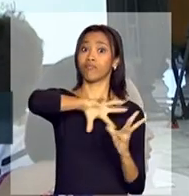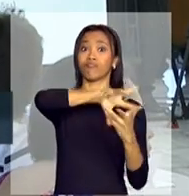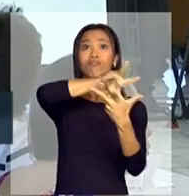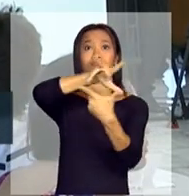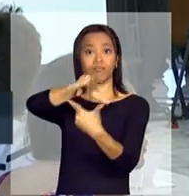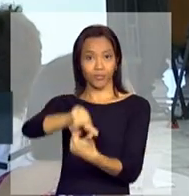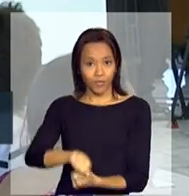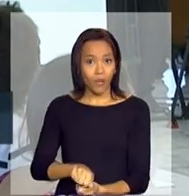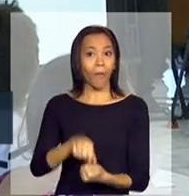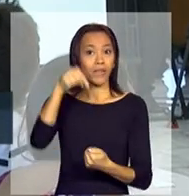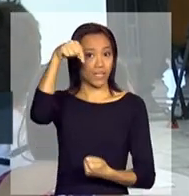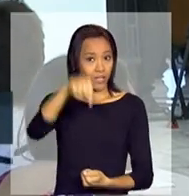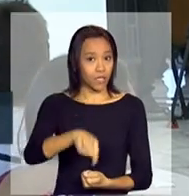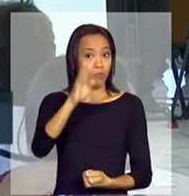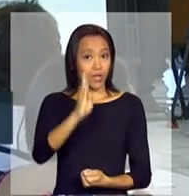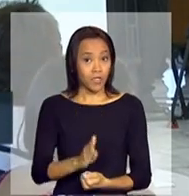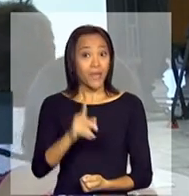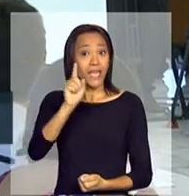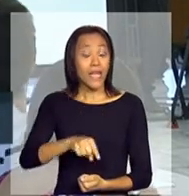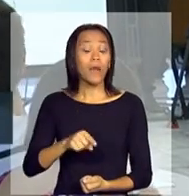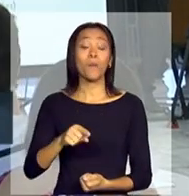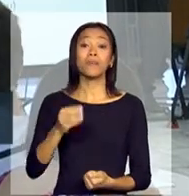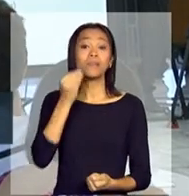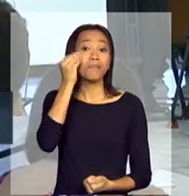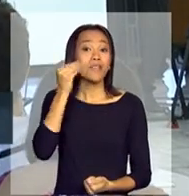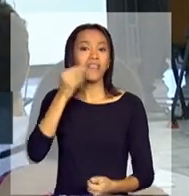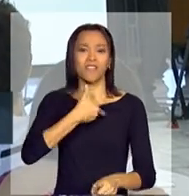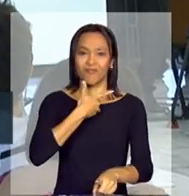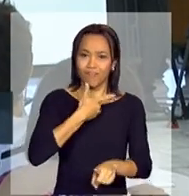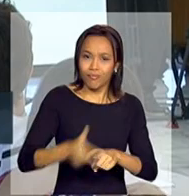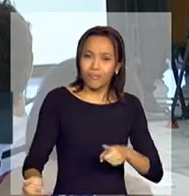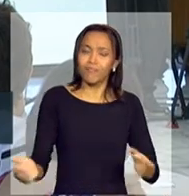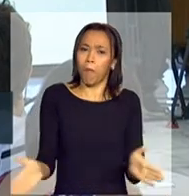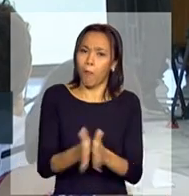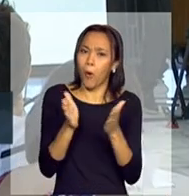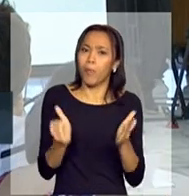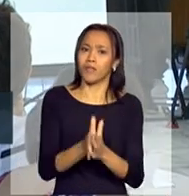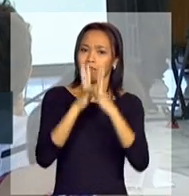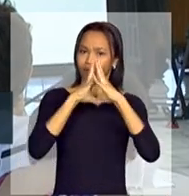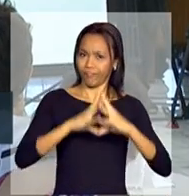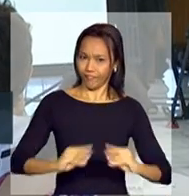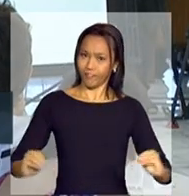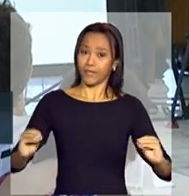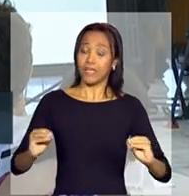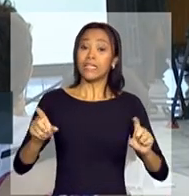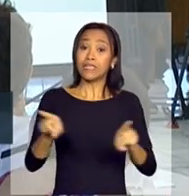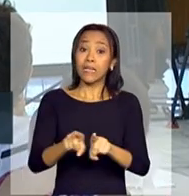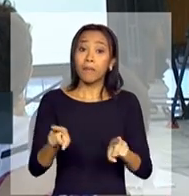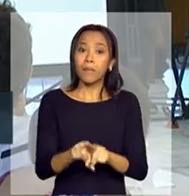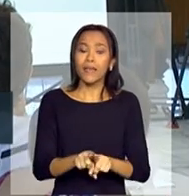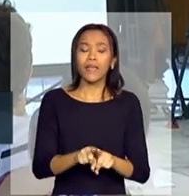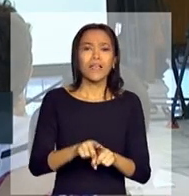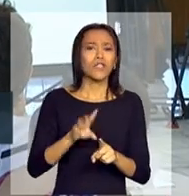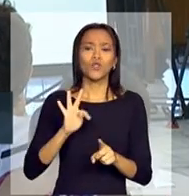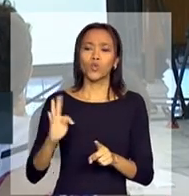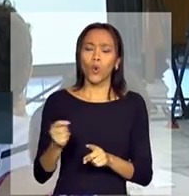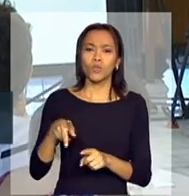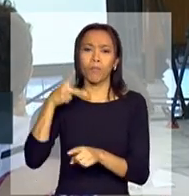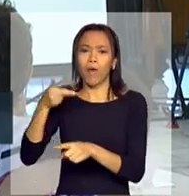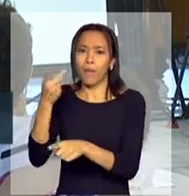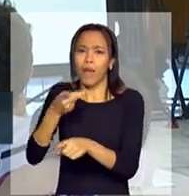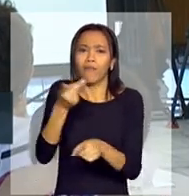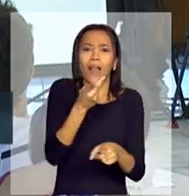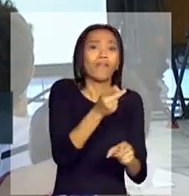reconhecida como a grande experiência de superação da extrema pobreza, e as palavras de todos eram exatamente essas.